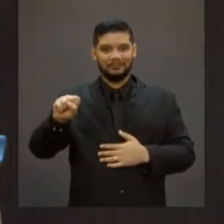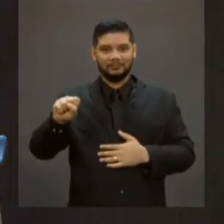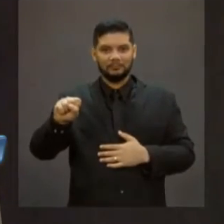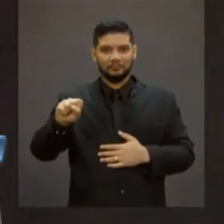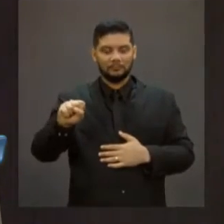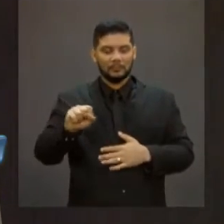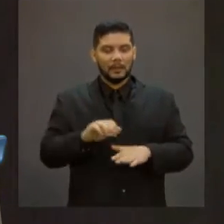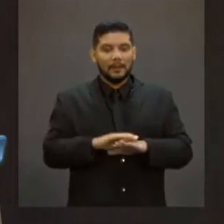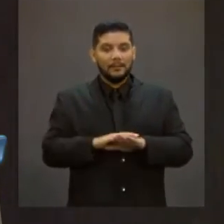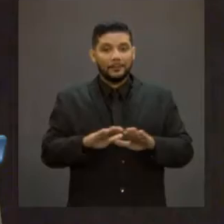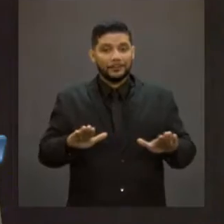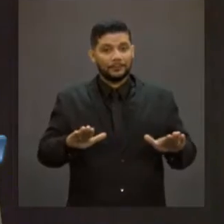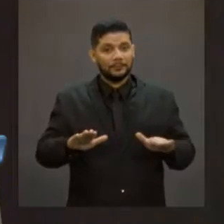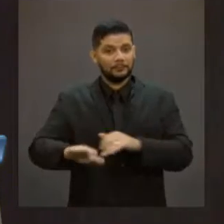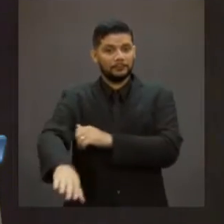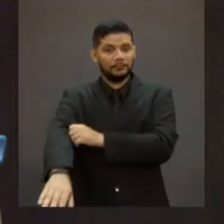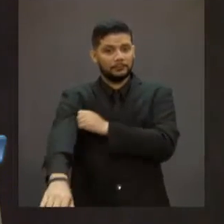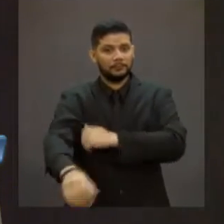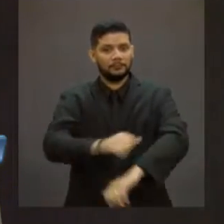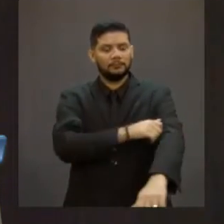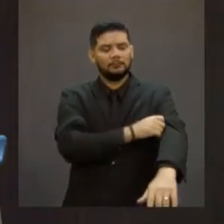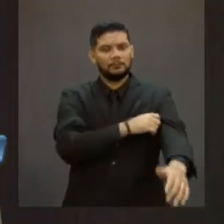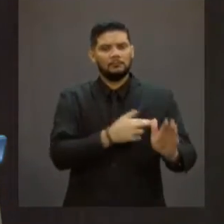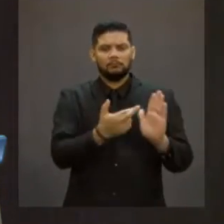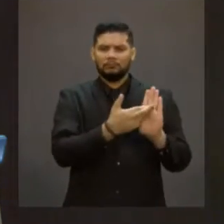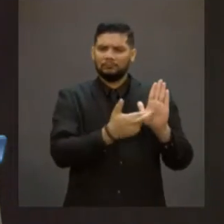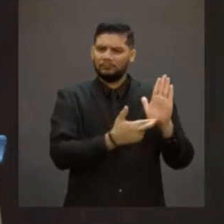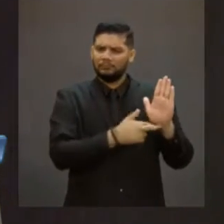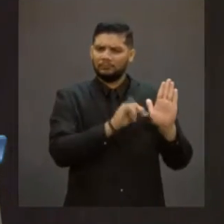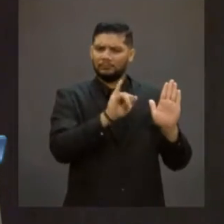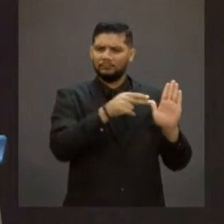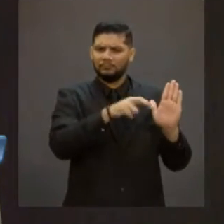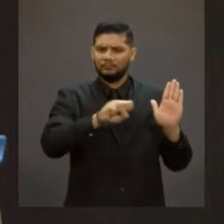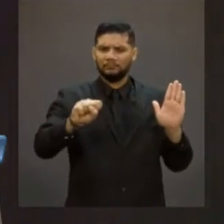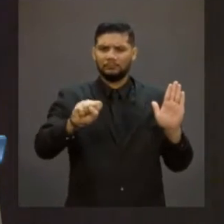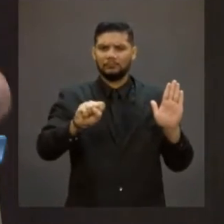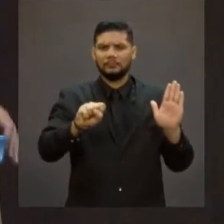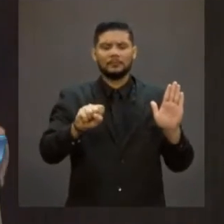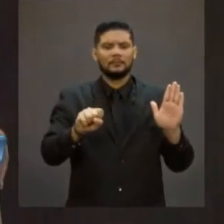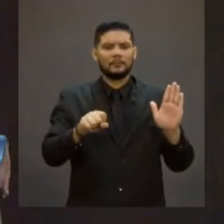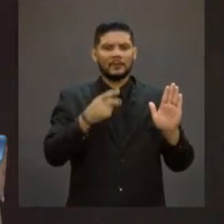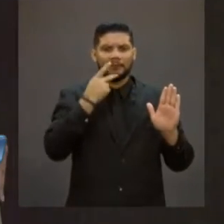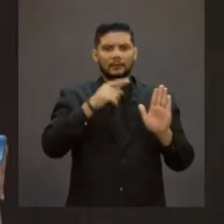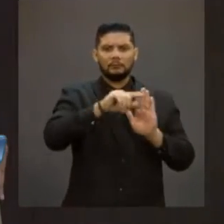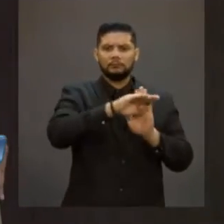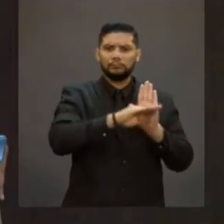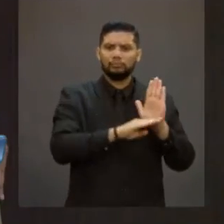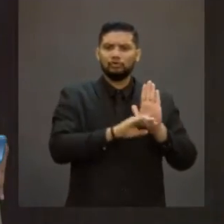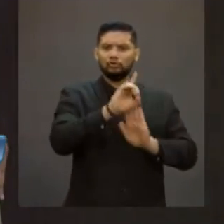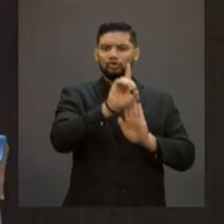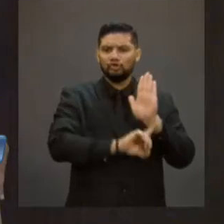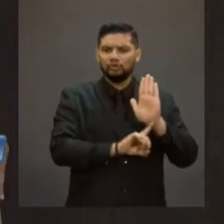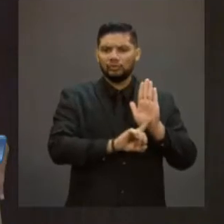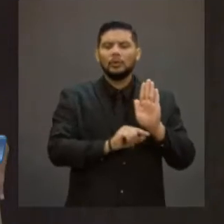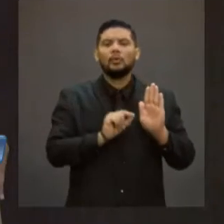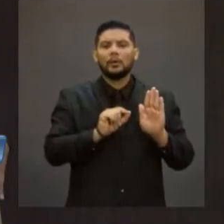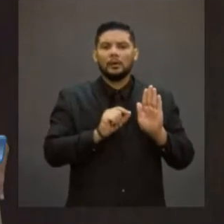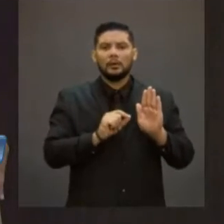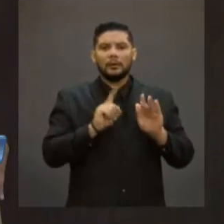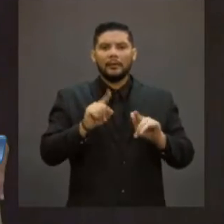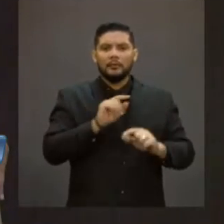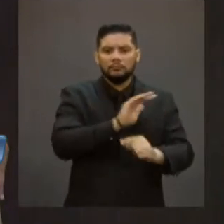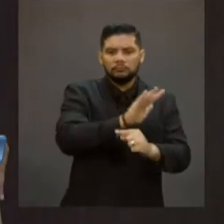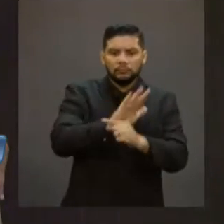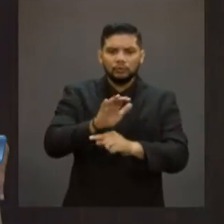O regulamento geral do INSS, ele coloca, inclusive, um dos seus direitos e prerrogativas, o serviço